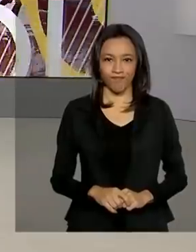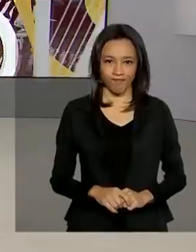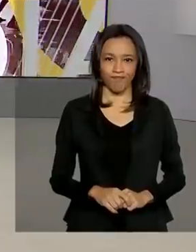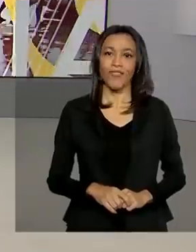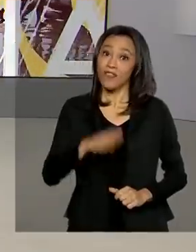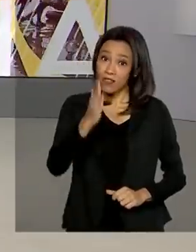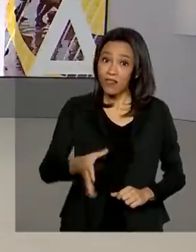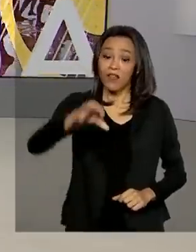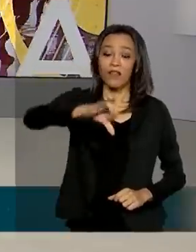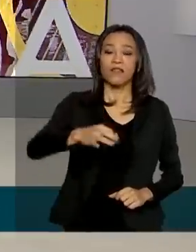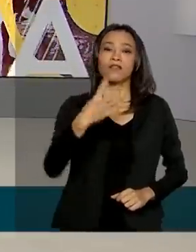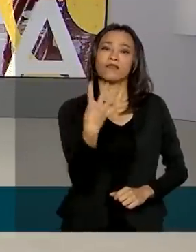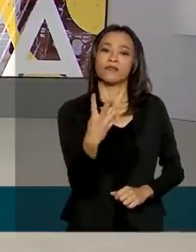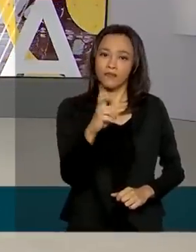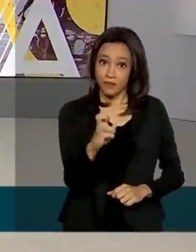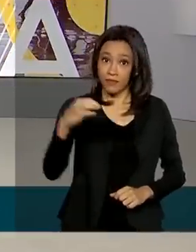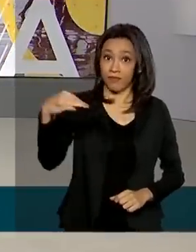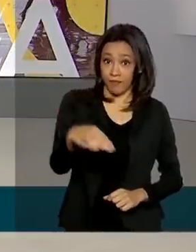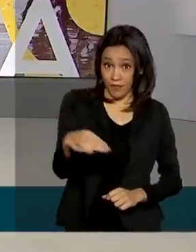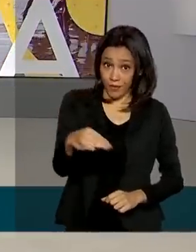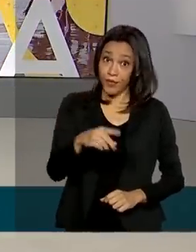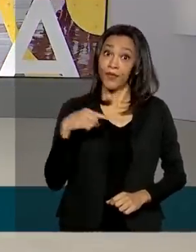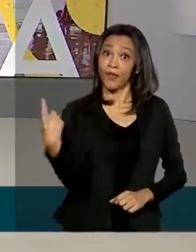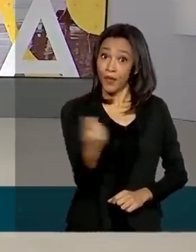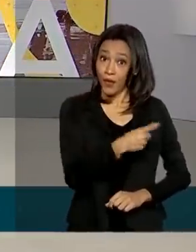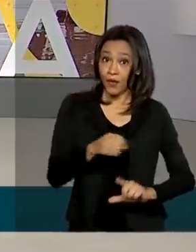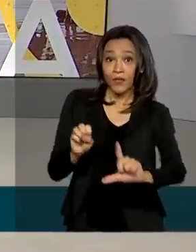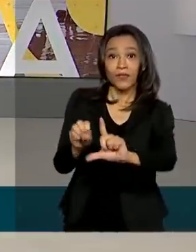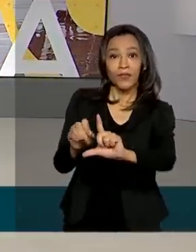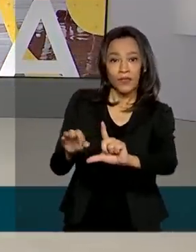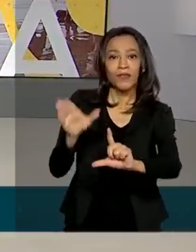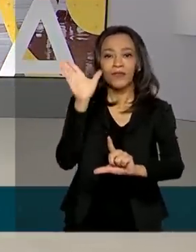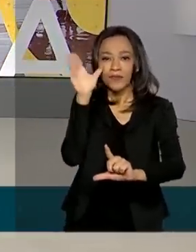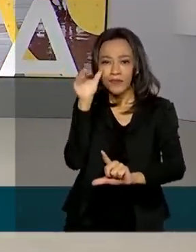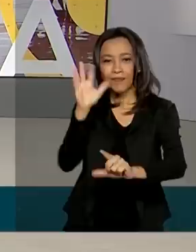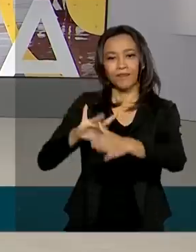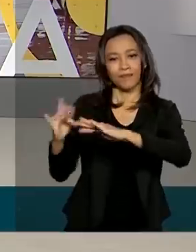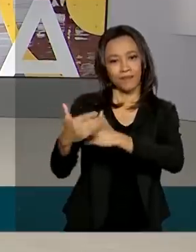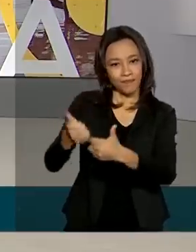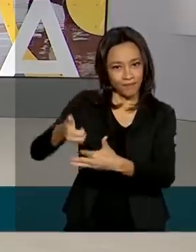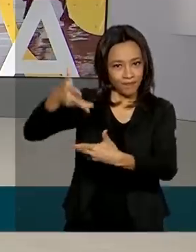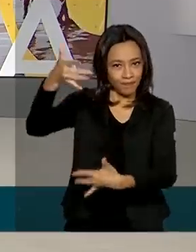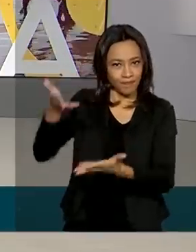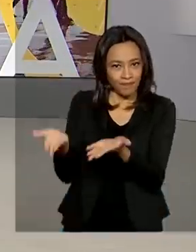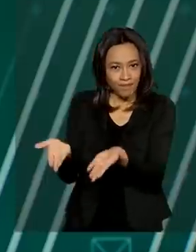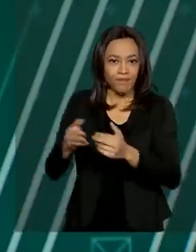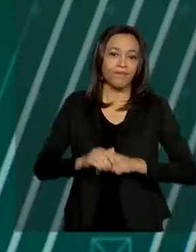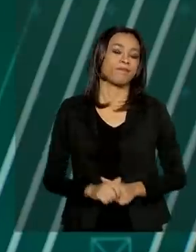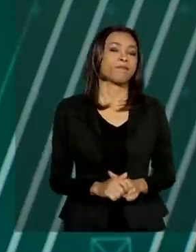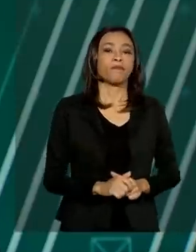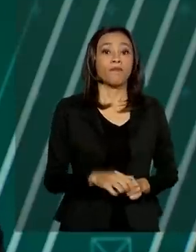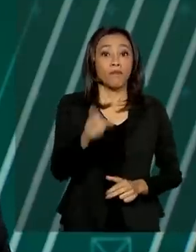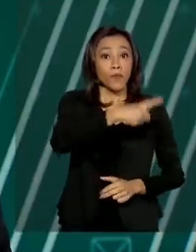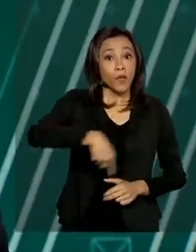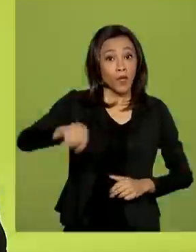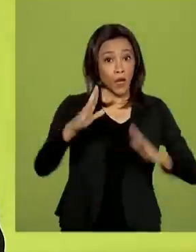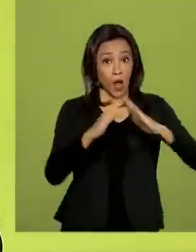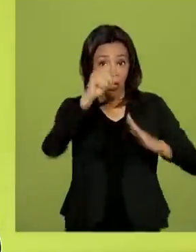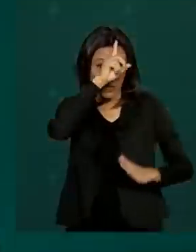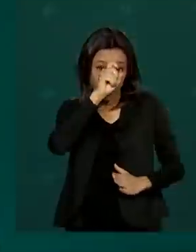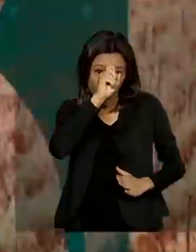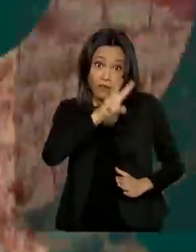São 9 horas e 45 minutos. Nós estamos ao vivo também pelas redes sociais. Os